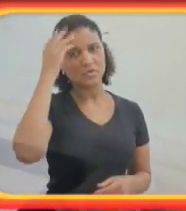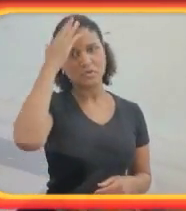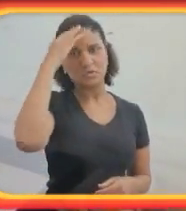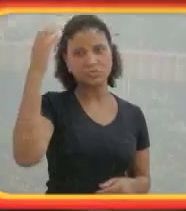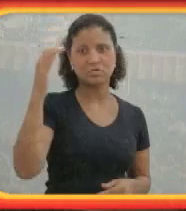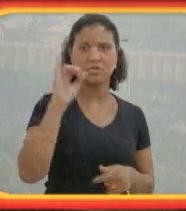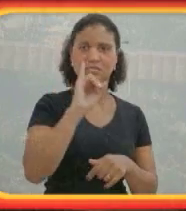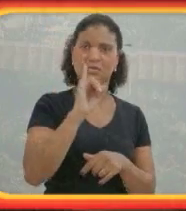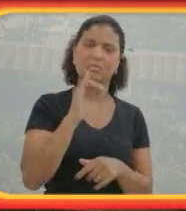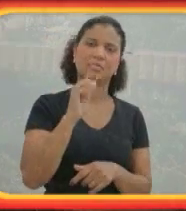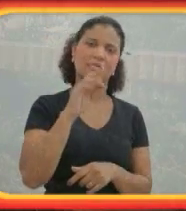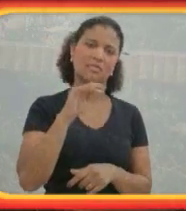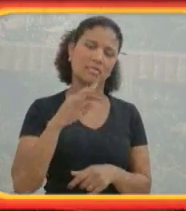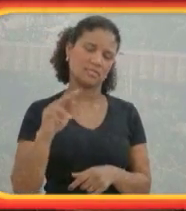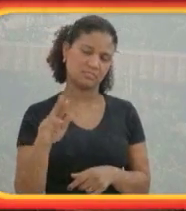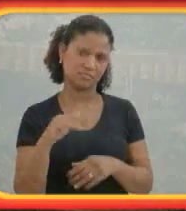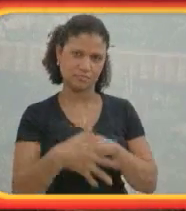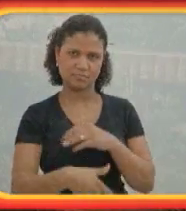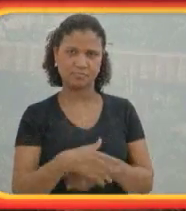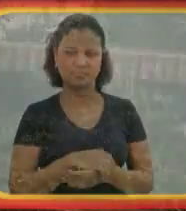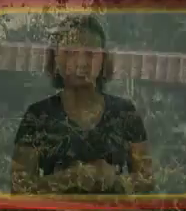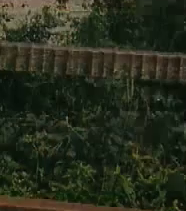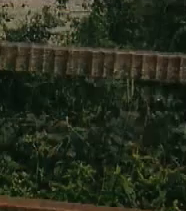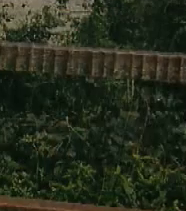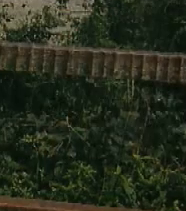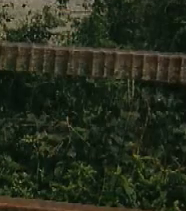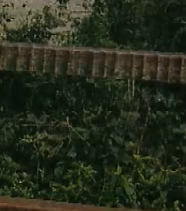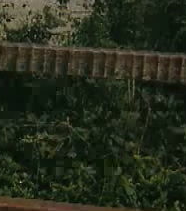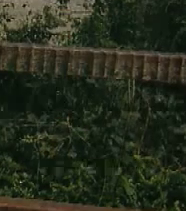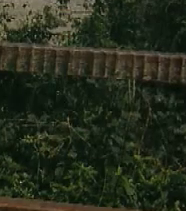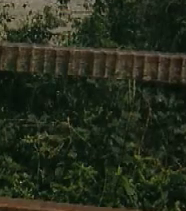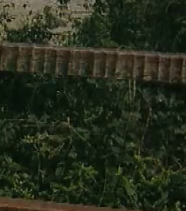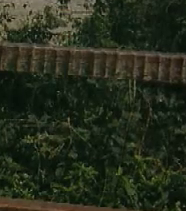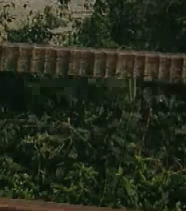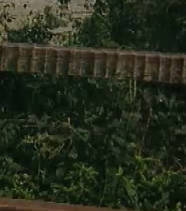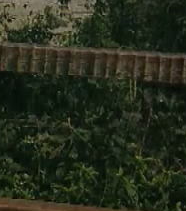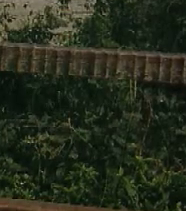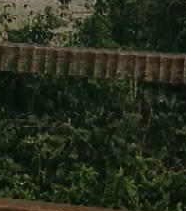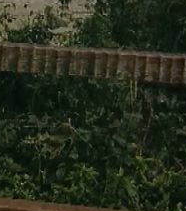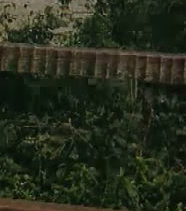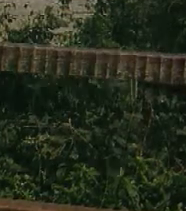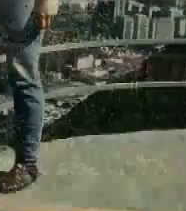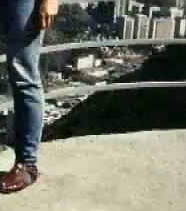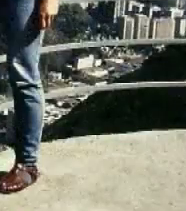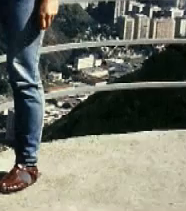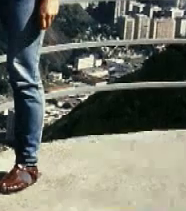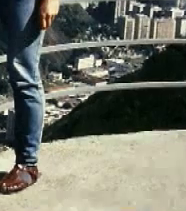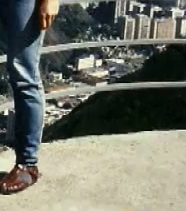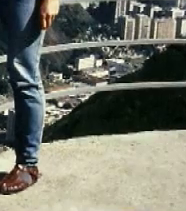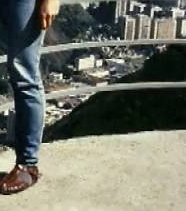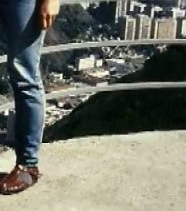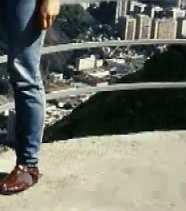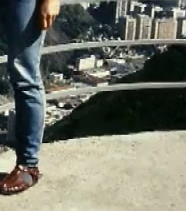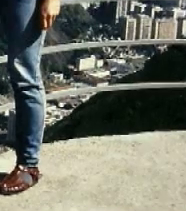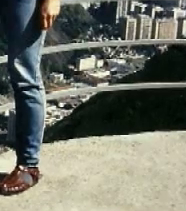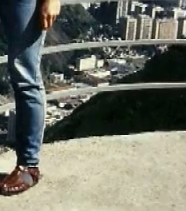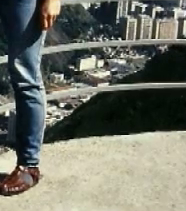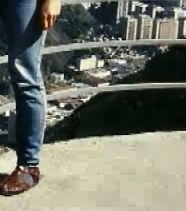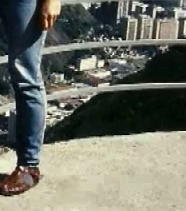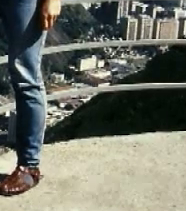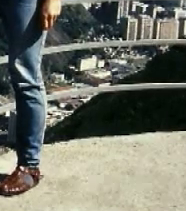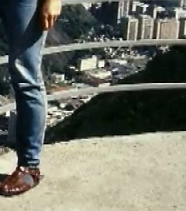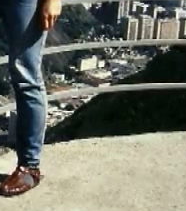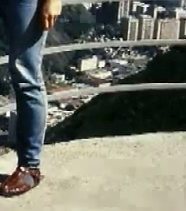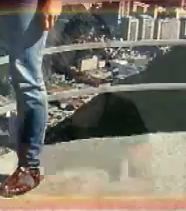Itaipu e Cataratas do Iguaçu. Duas fotos. Peter sentado. Cataratas do Iguaçu ao fundo. Peter em um mirante. Ao